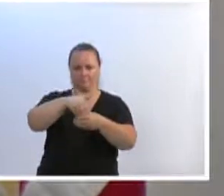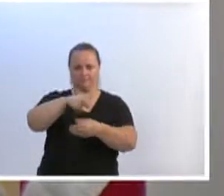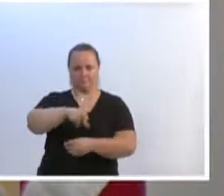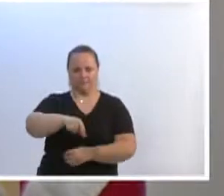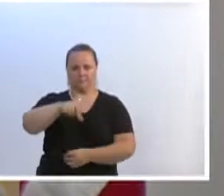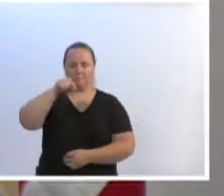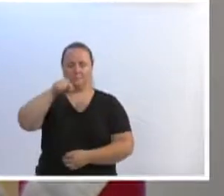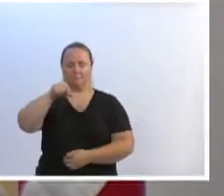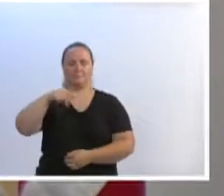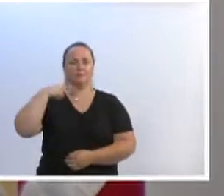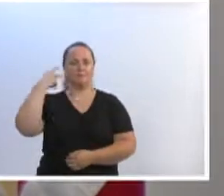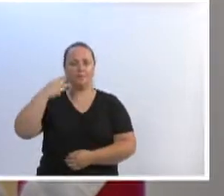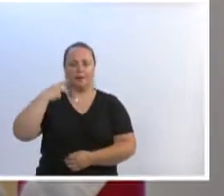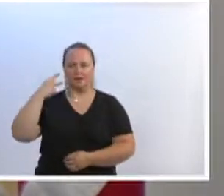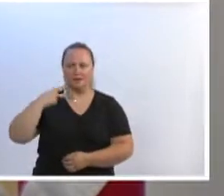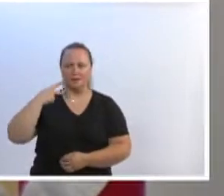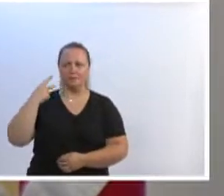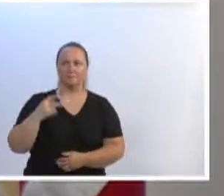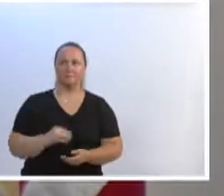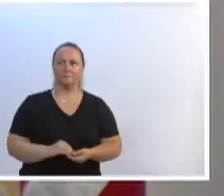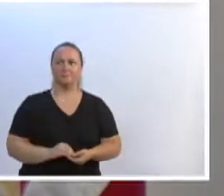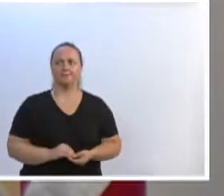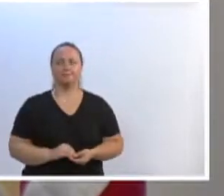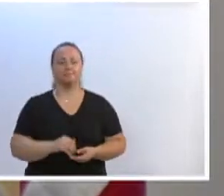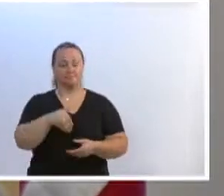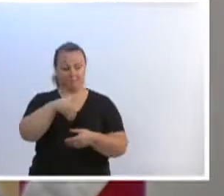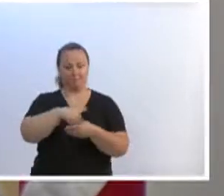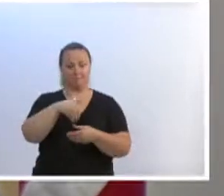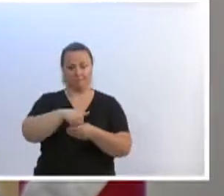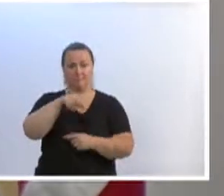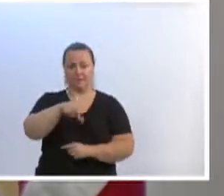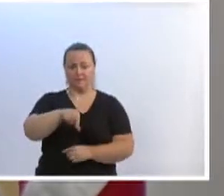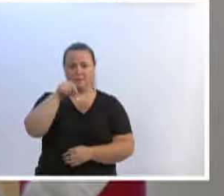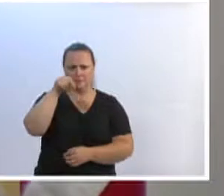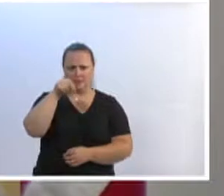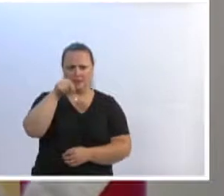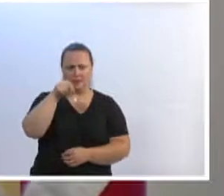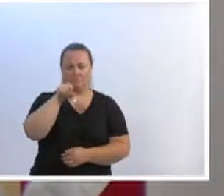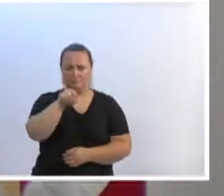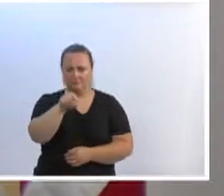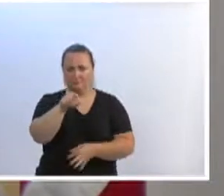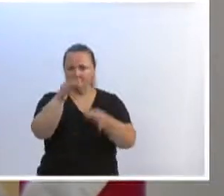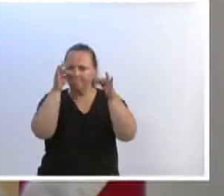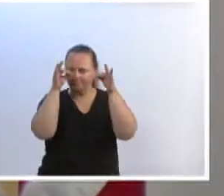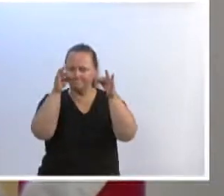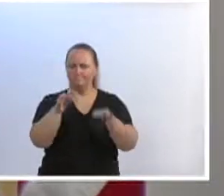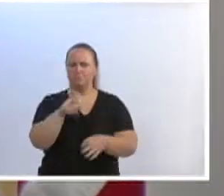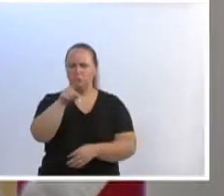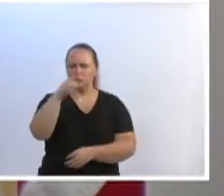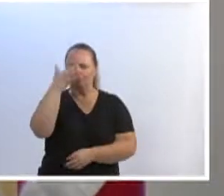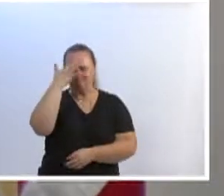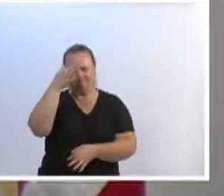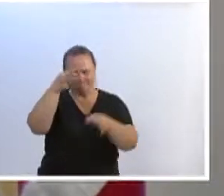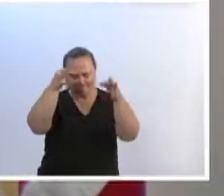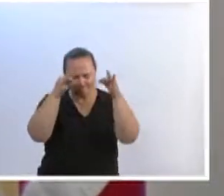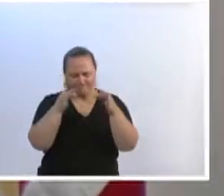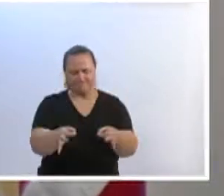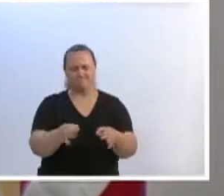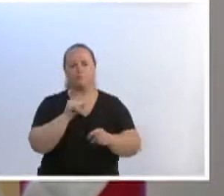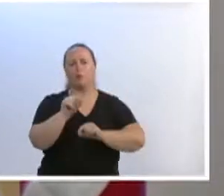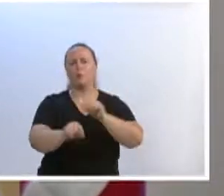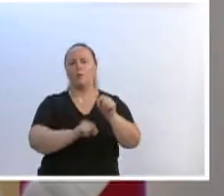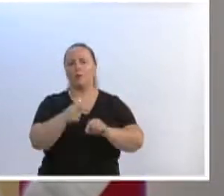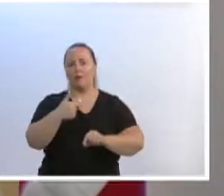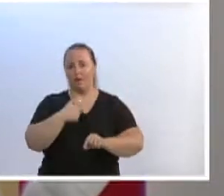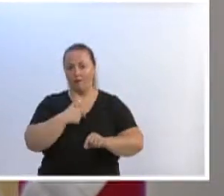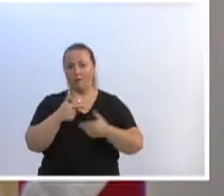com os seus votos aqui na cidade de Blumenau, tenha certeza que eu estou cumprindo com todas as